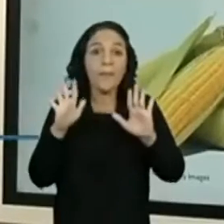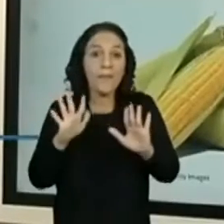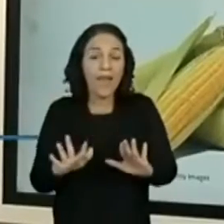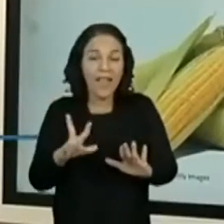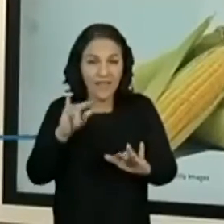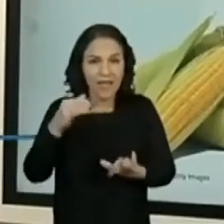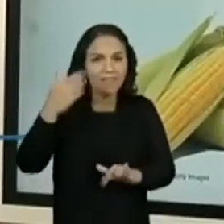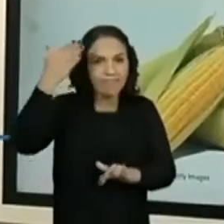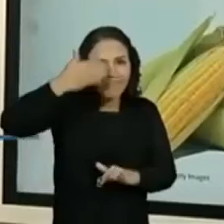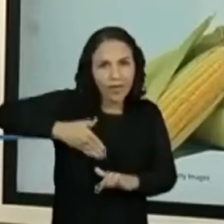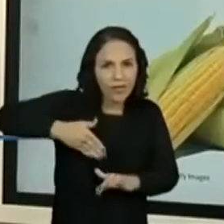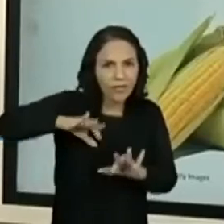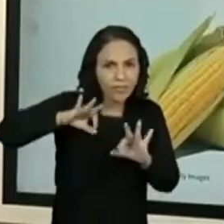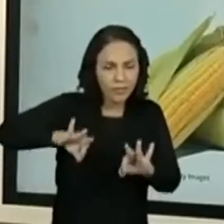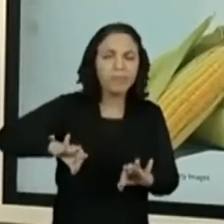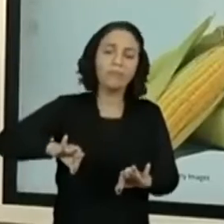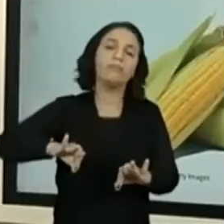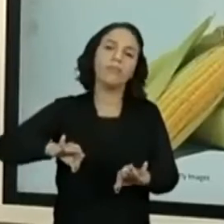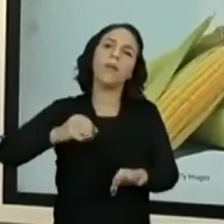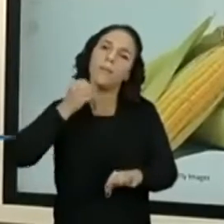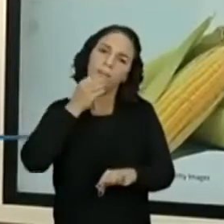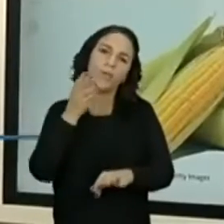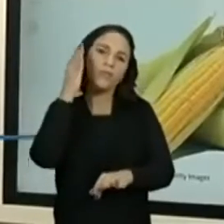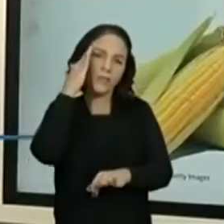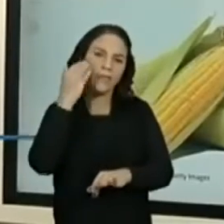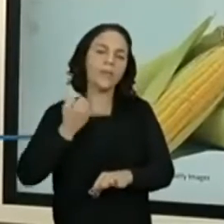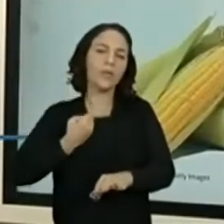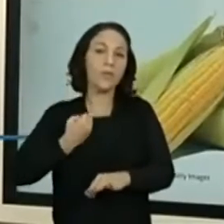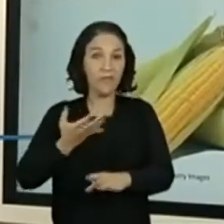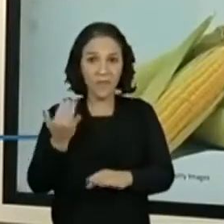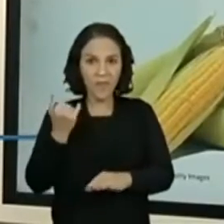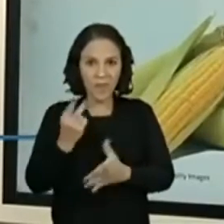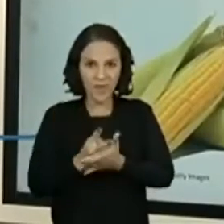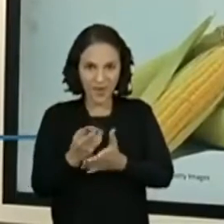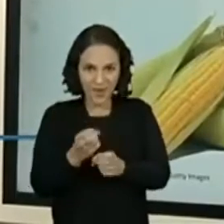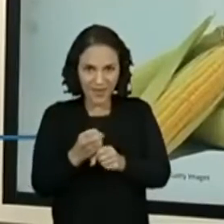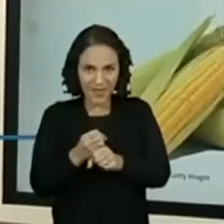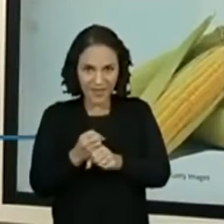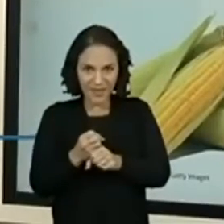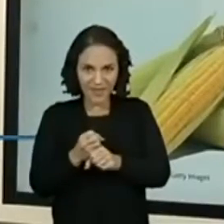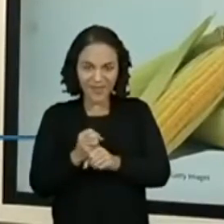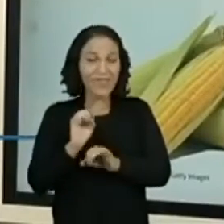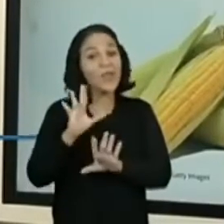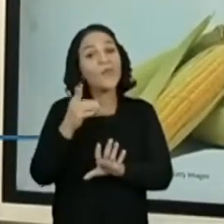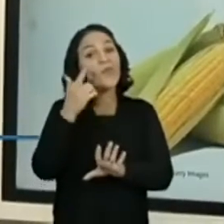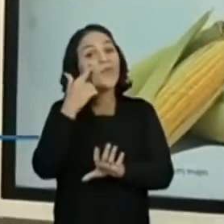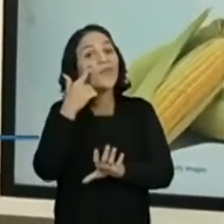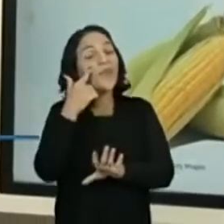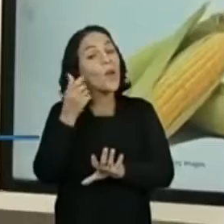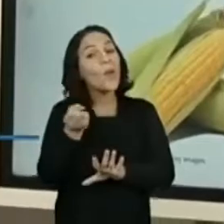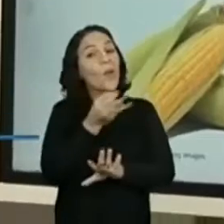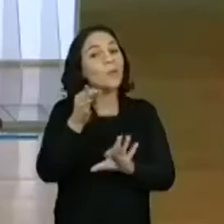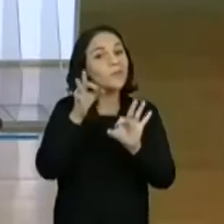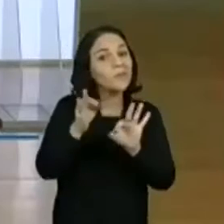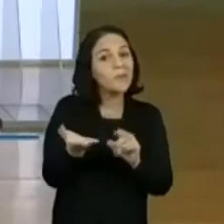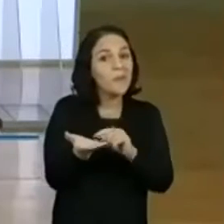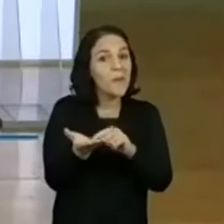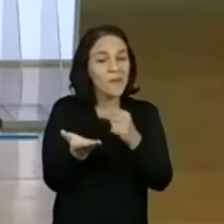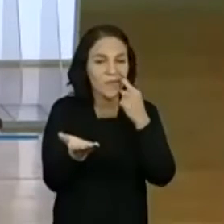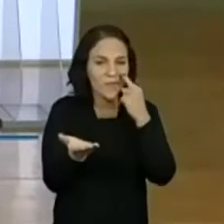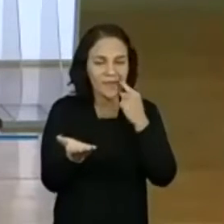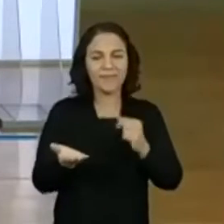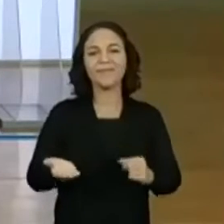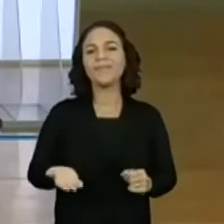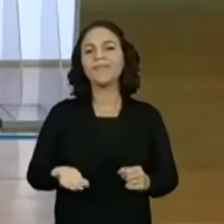vai comprovar, é importante saber o número exato. Então, vamos continuar contando aqui só para ver quantos grãos tinha na